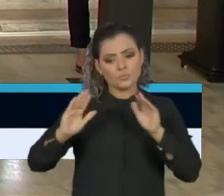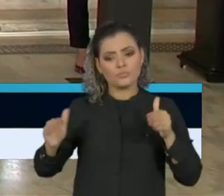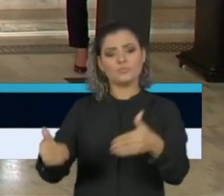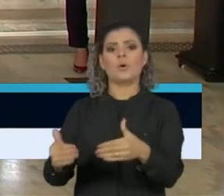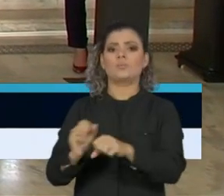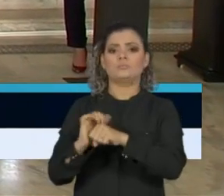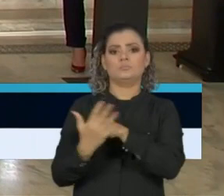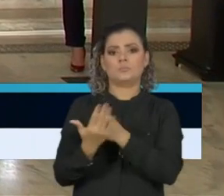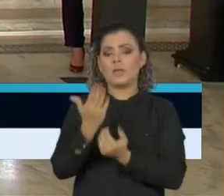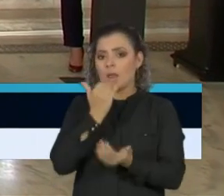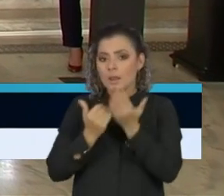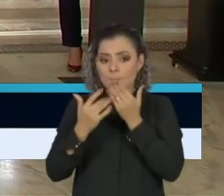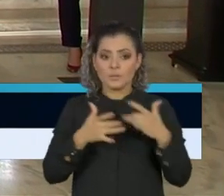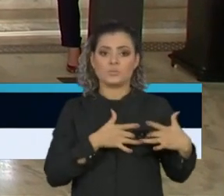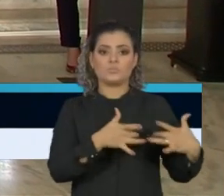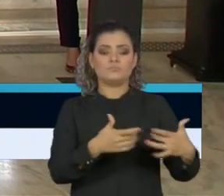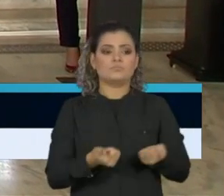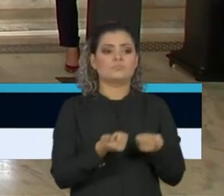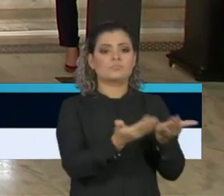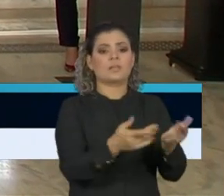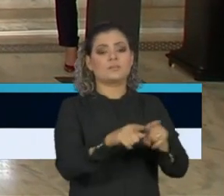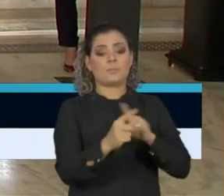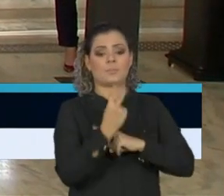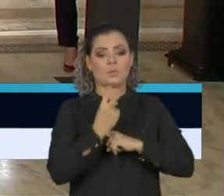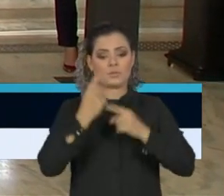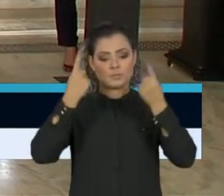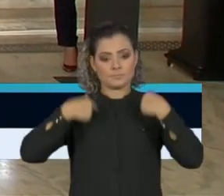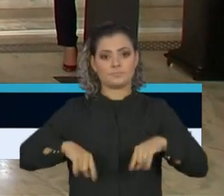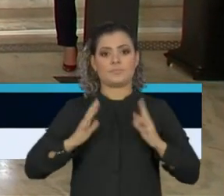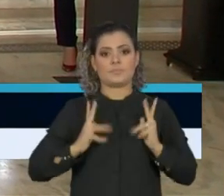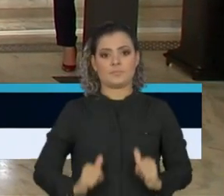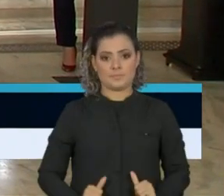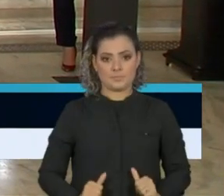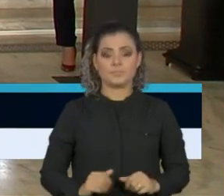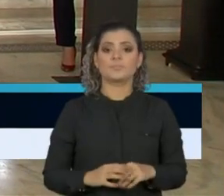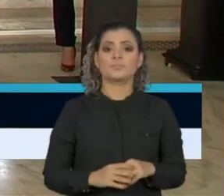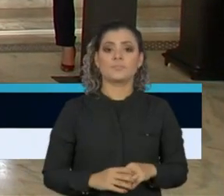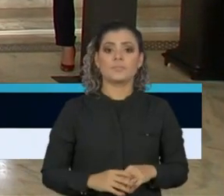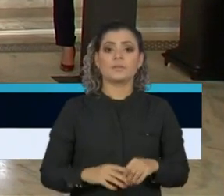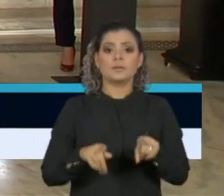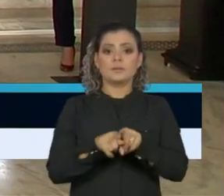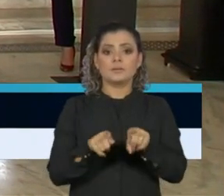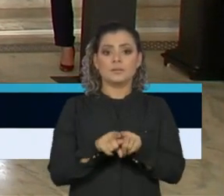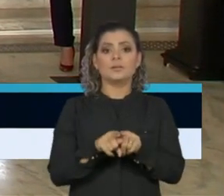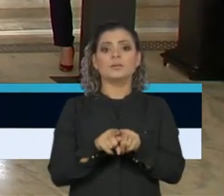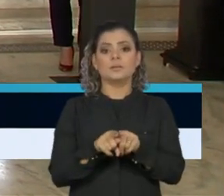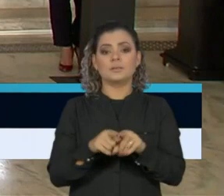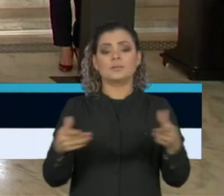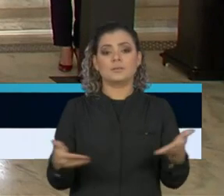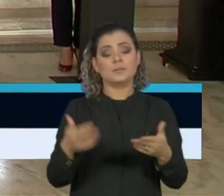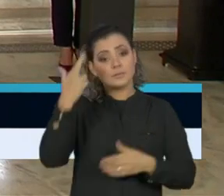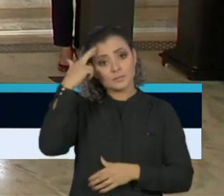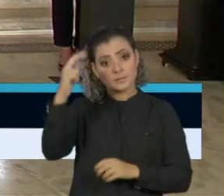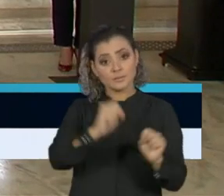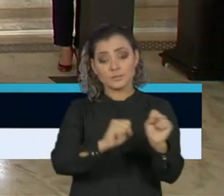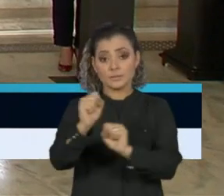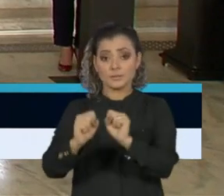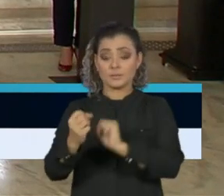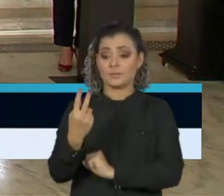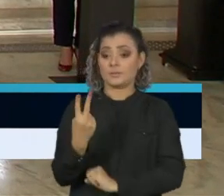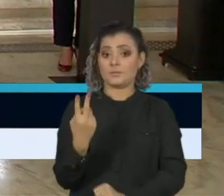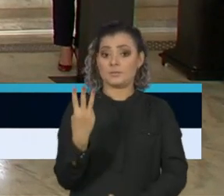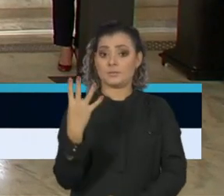do alimento solidário e da higiene. Um grupo crescente de empresários, que hoje já são mais de 240